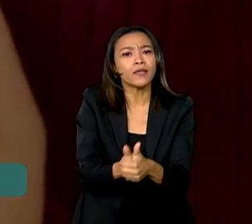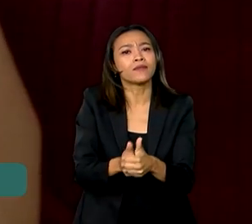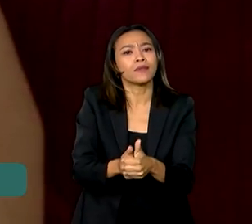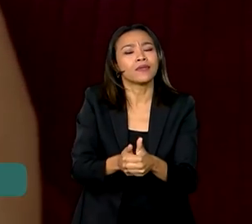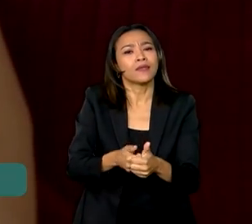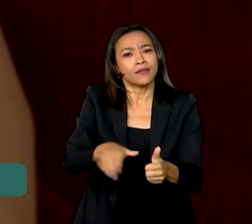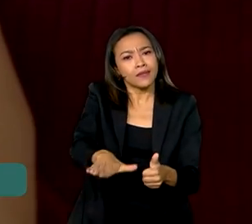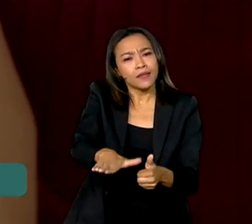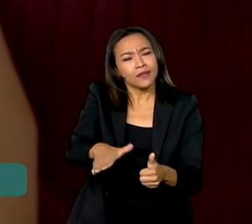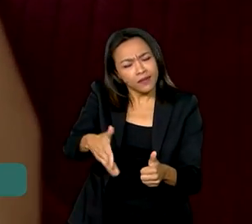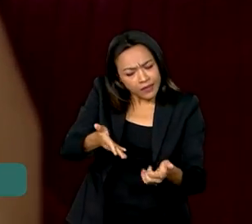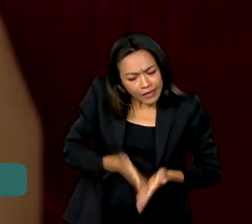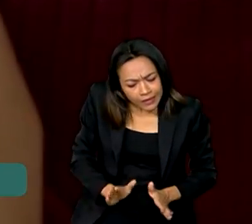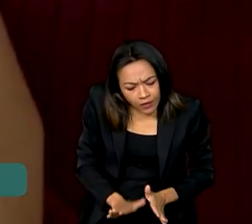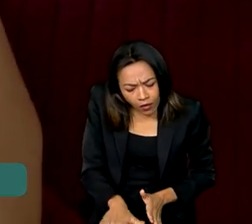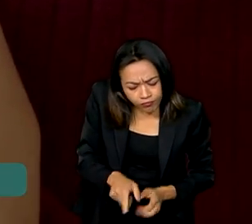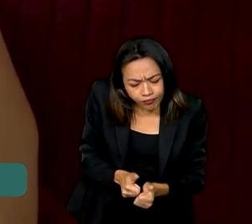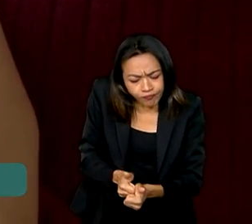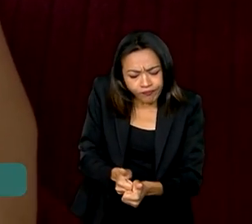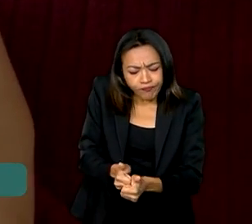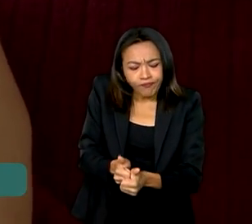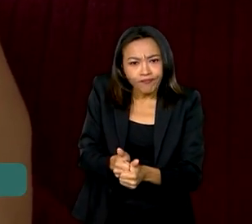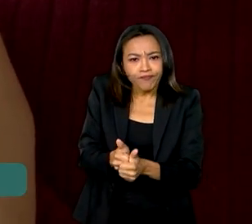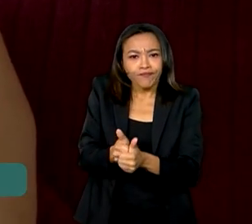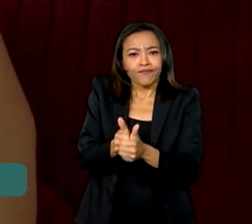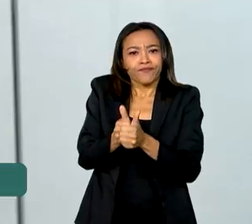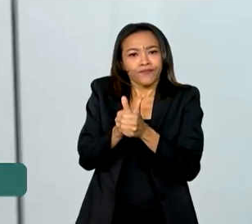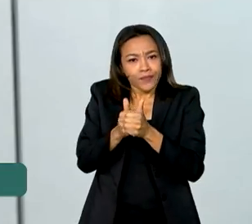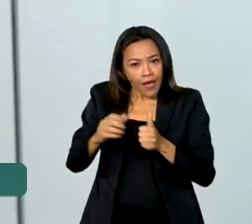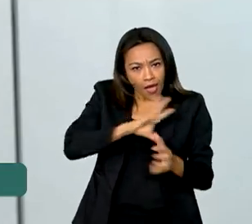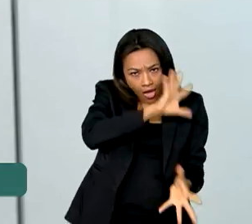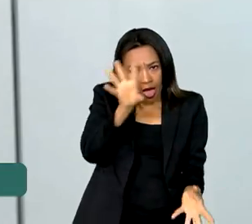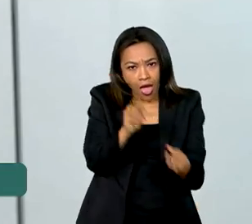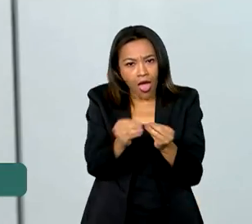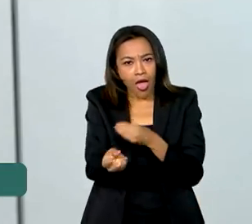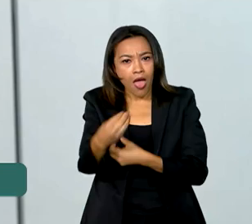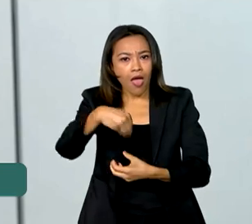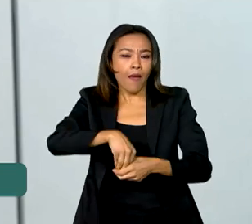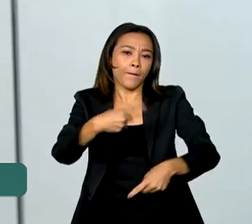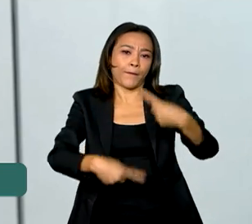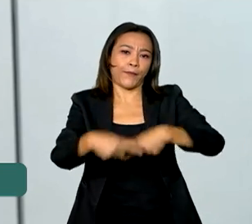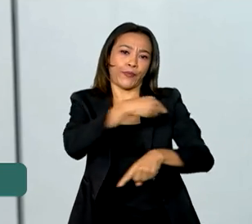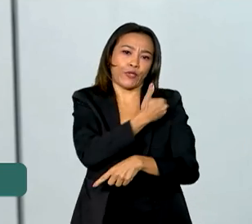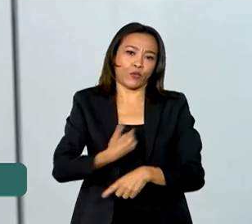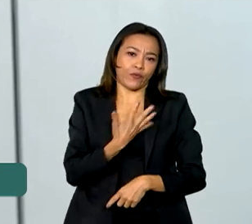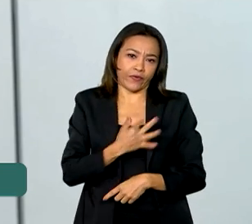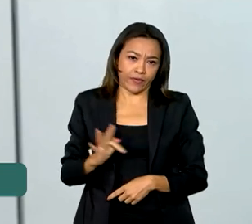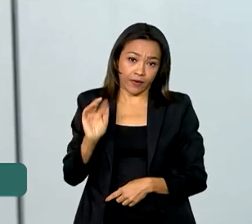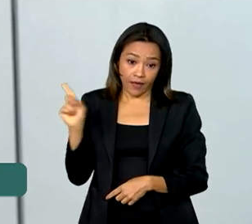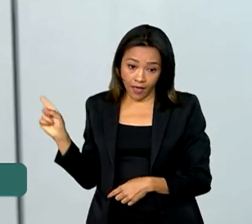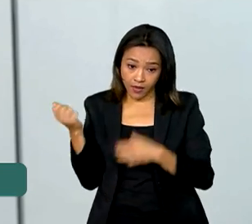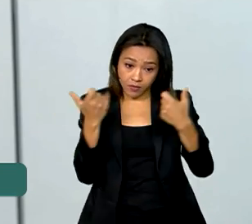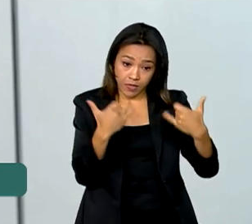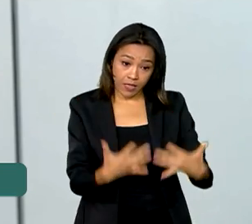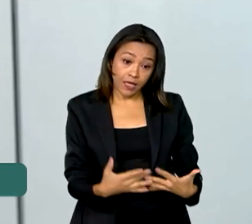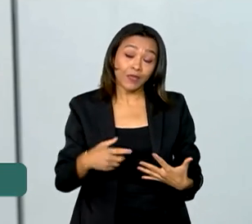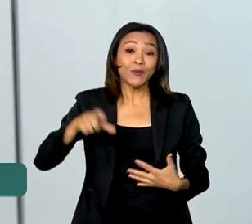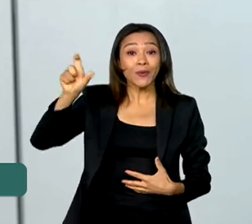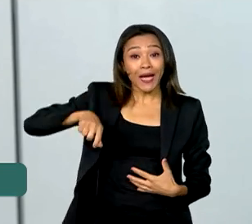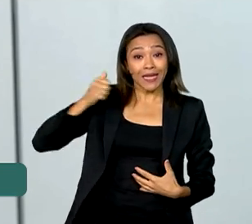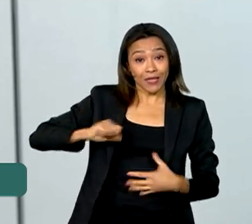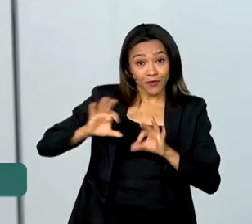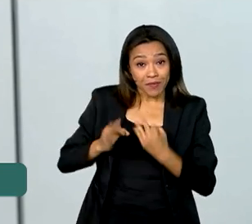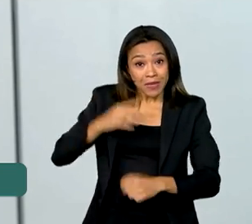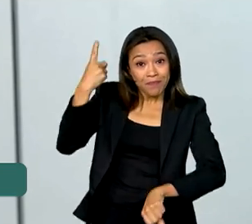Políticas que voltaram a ser adotadas pelo governo federal. Dentro do programa Bolsa Família, hoje nós temos pela primeira vez na